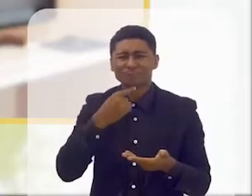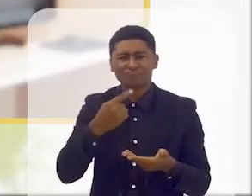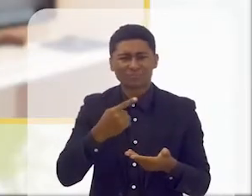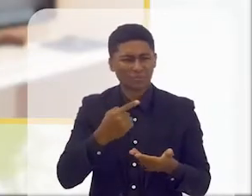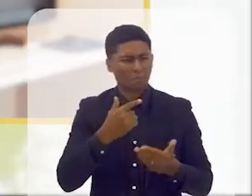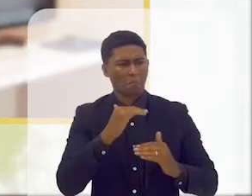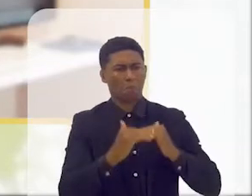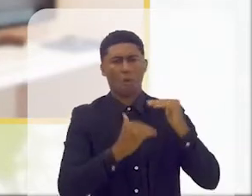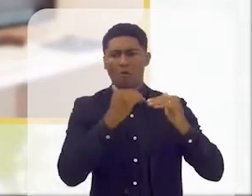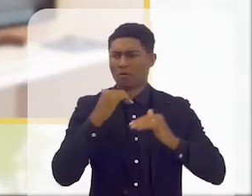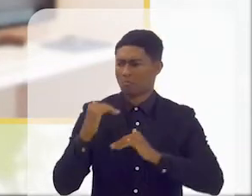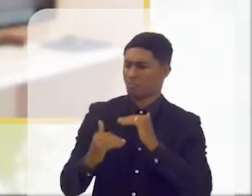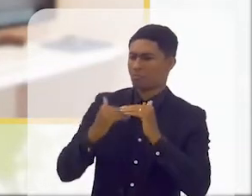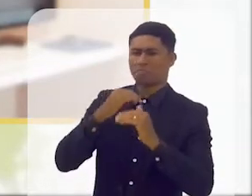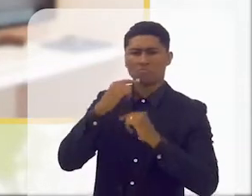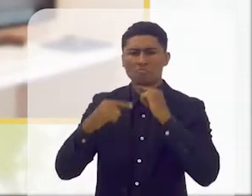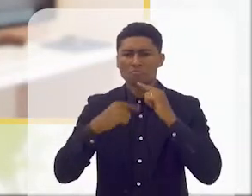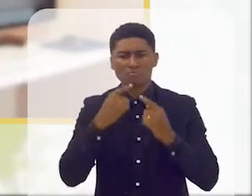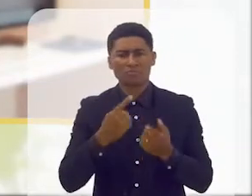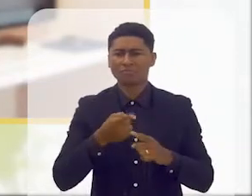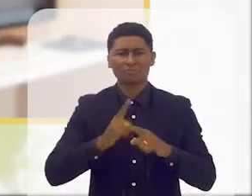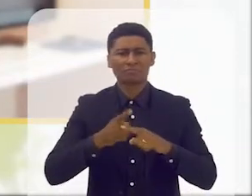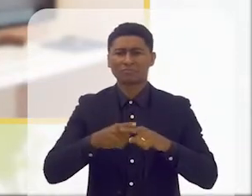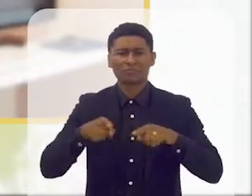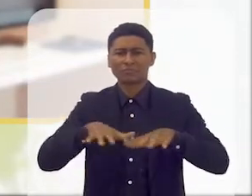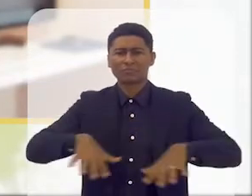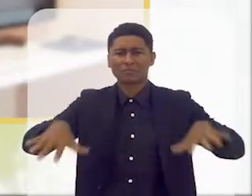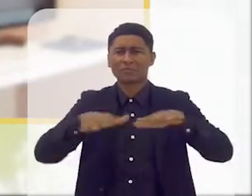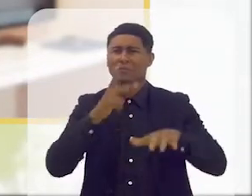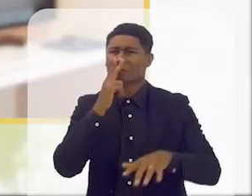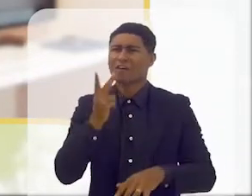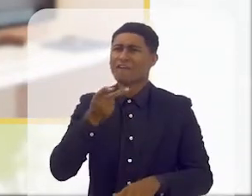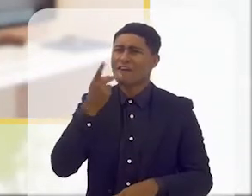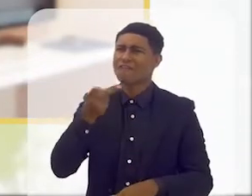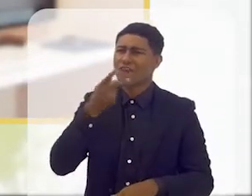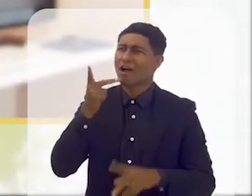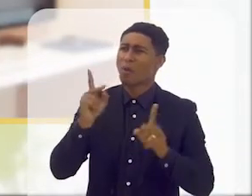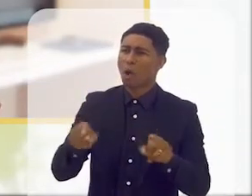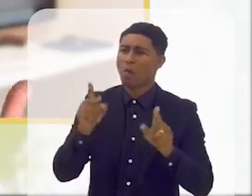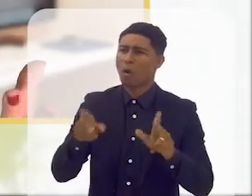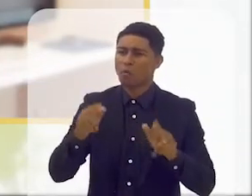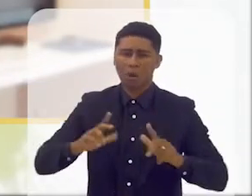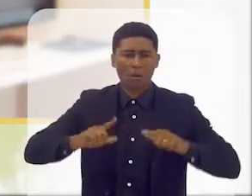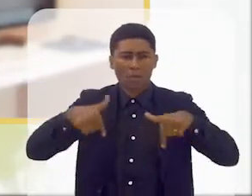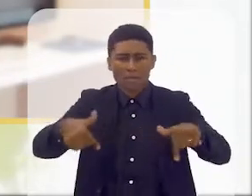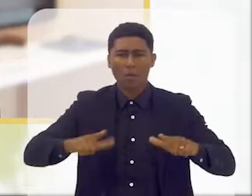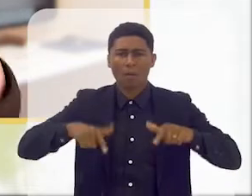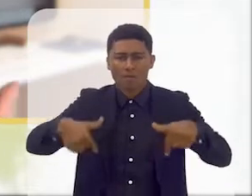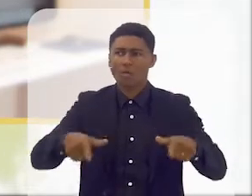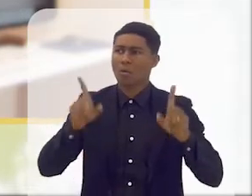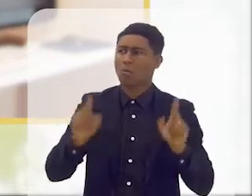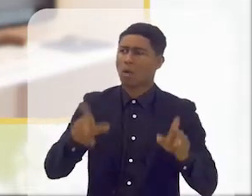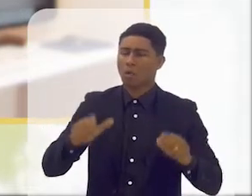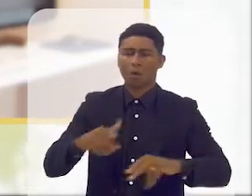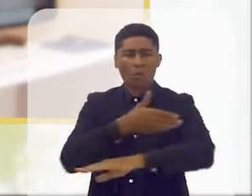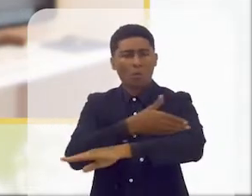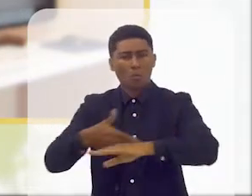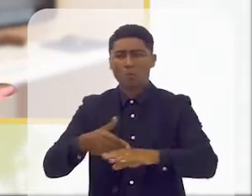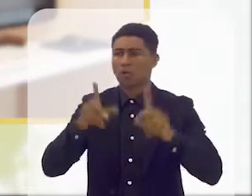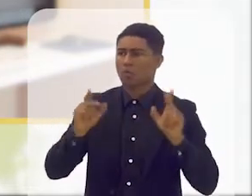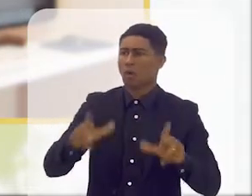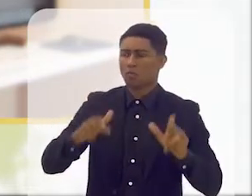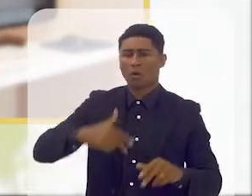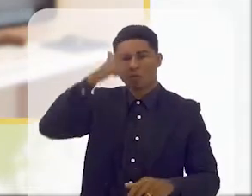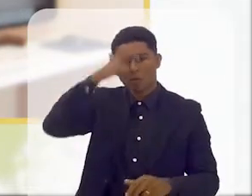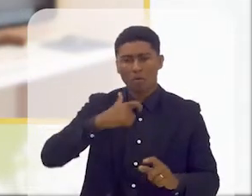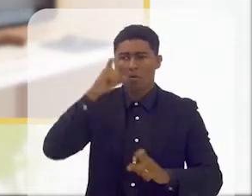humana, porque falaríamos a mesma coisa, faríamos a mesma coisa, seríamos do mesmo jeito, teríamos o mesmo